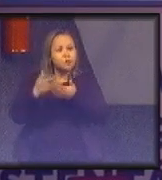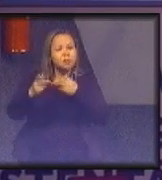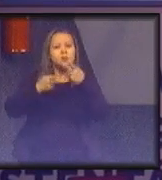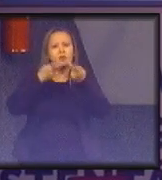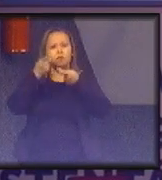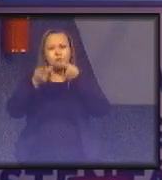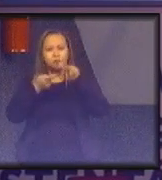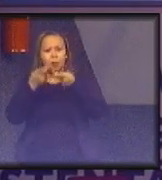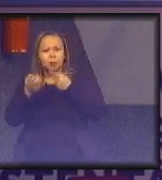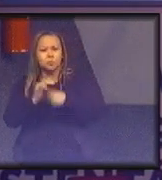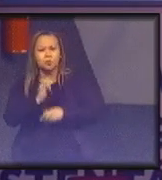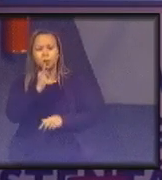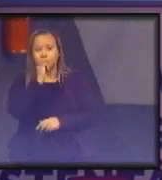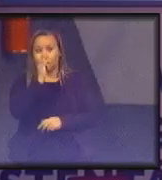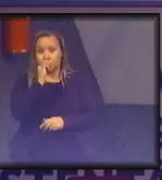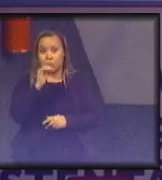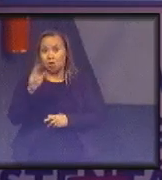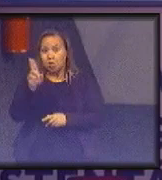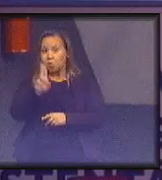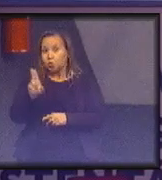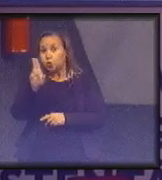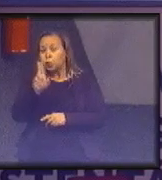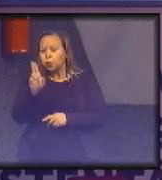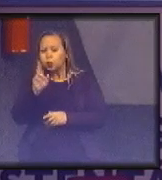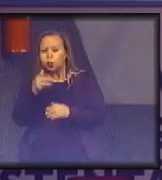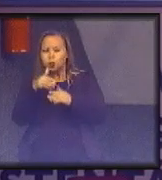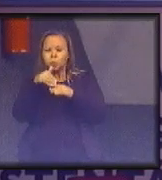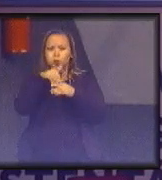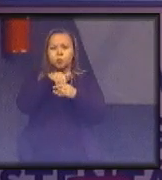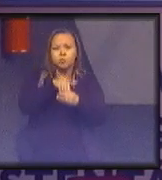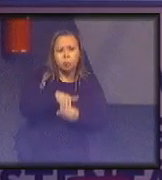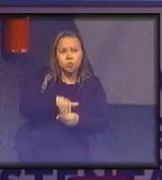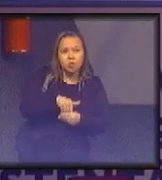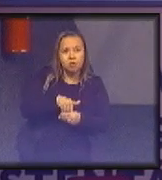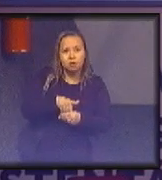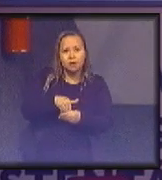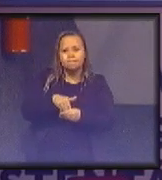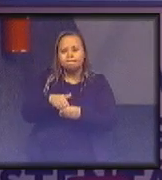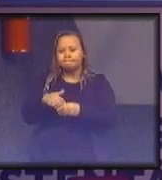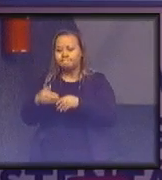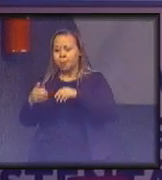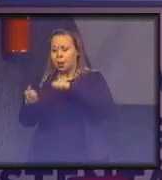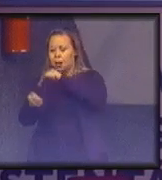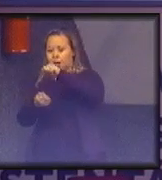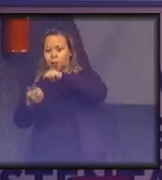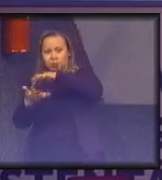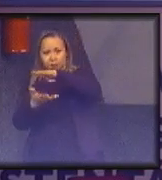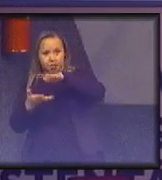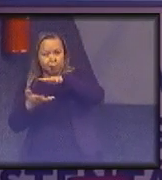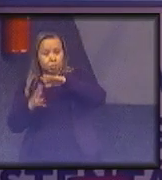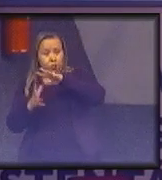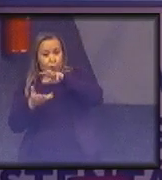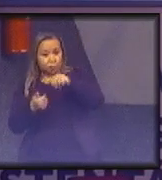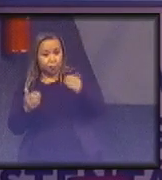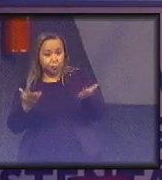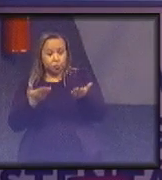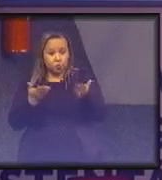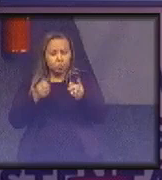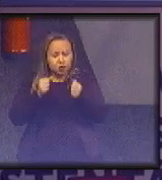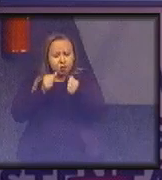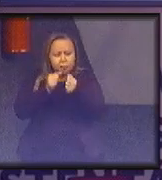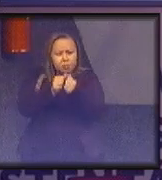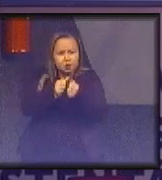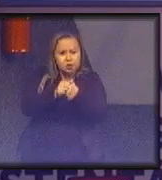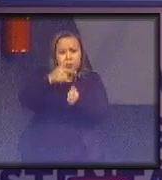da importância do consumo dentro do quadro de sustentabilidade. O mundo hoje está consumindo aproximadamente